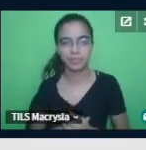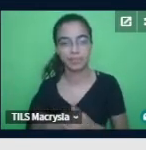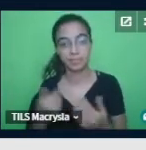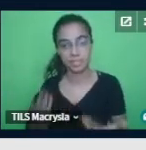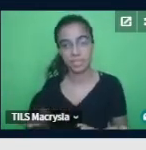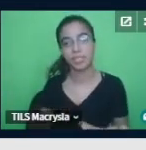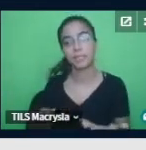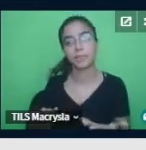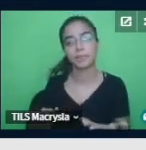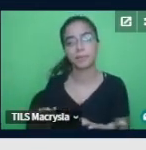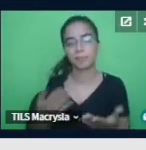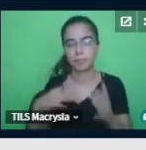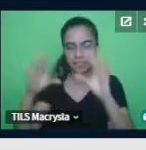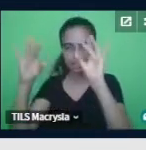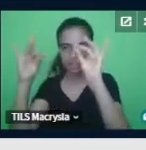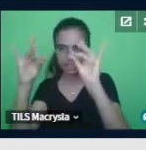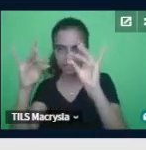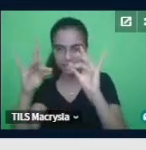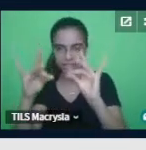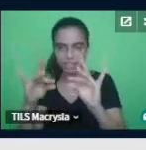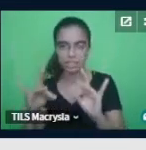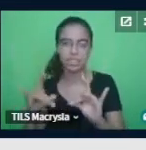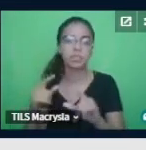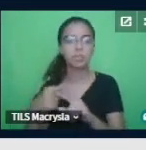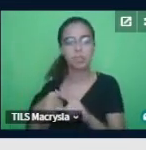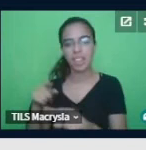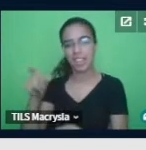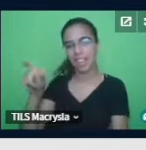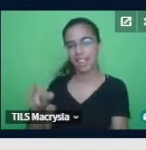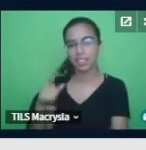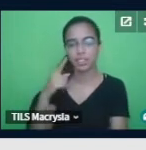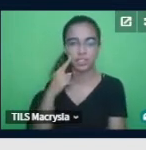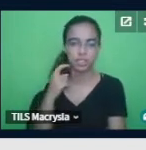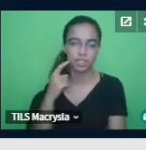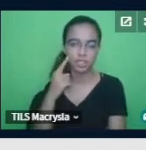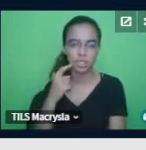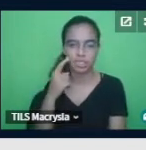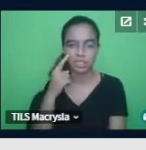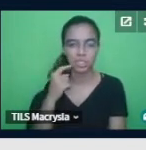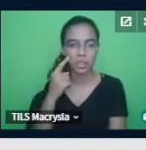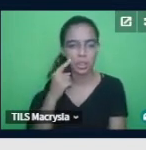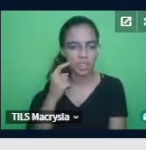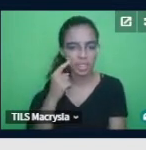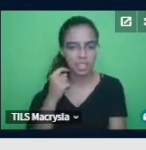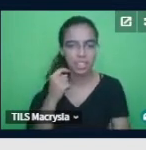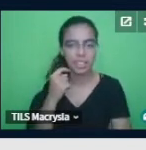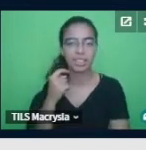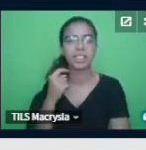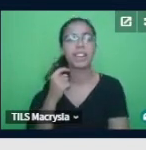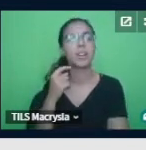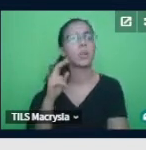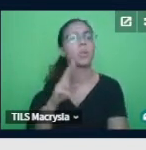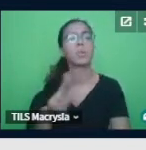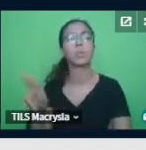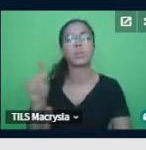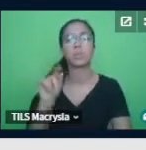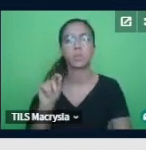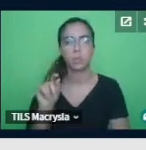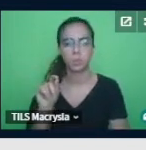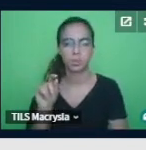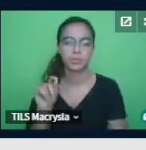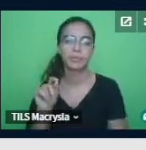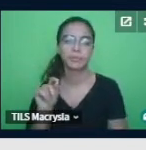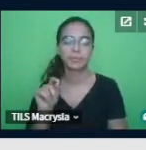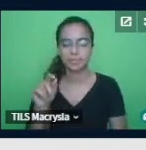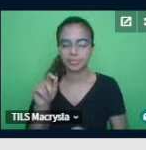eu descrevo uma parte em que a Bia estava chorando copiosamente, e aí eu usei uma estratégia de análise do